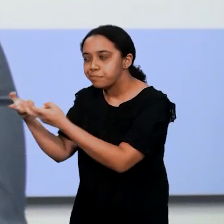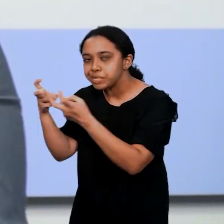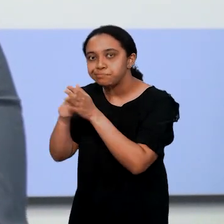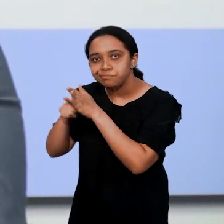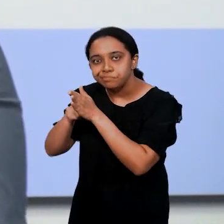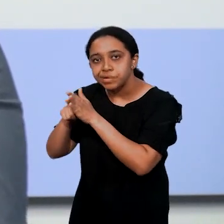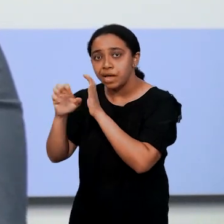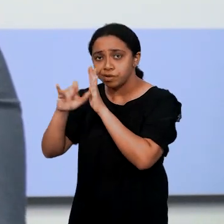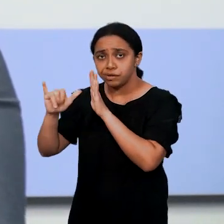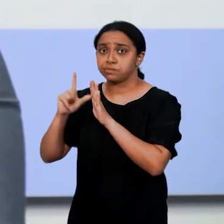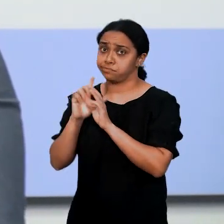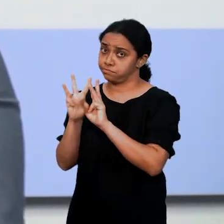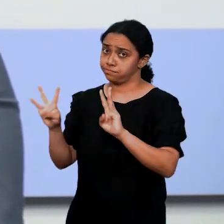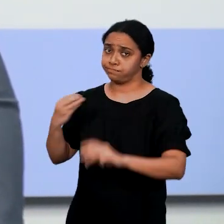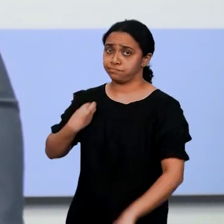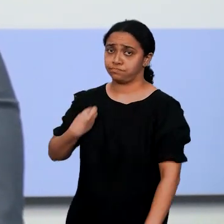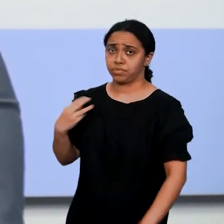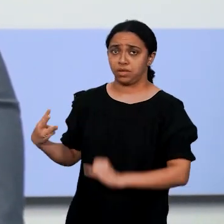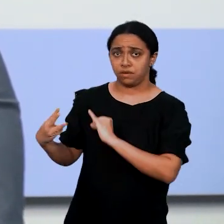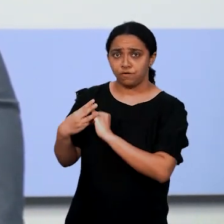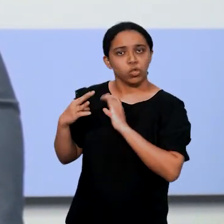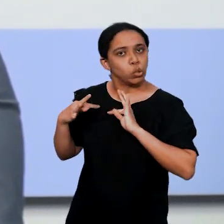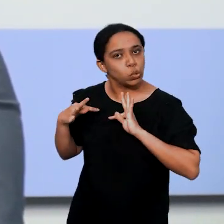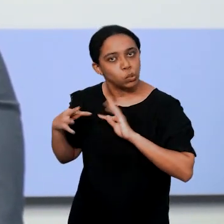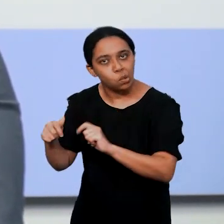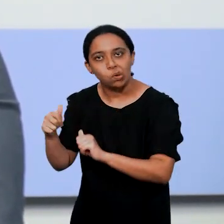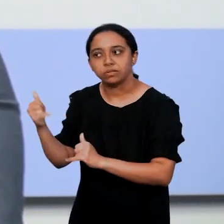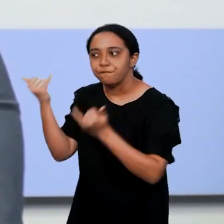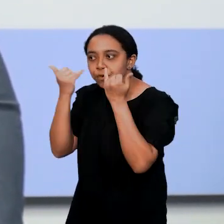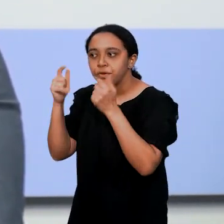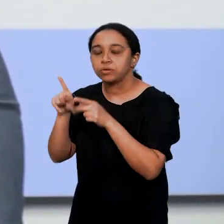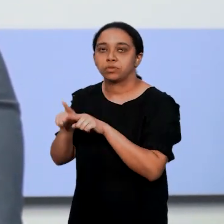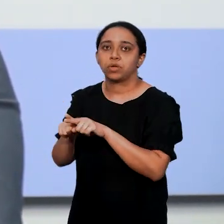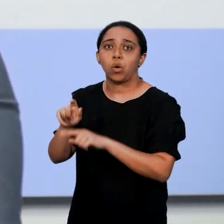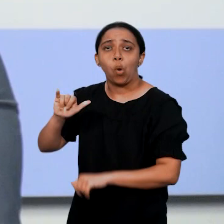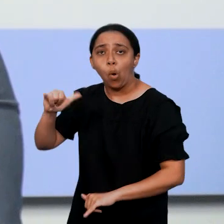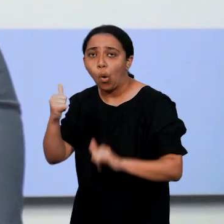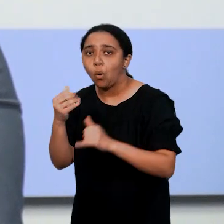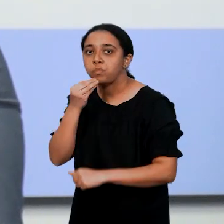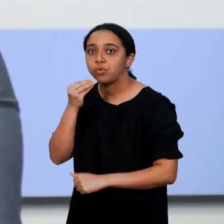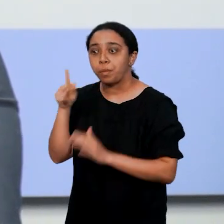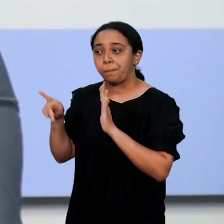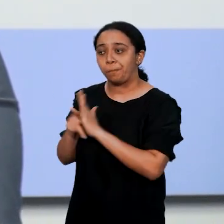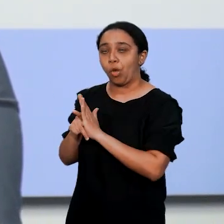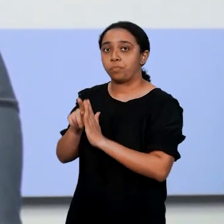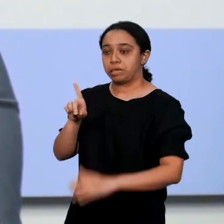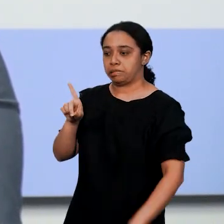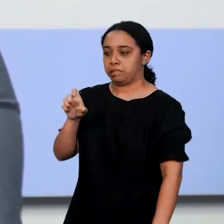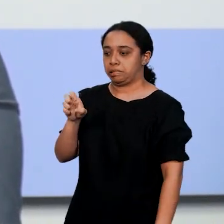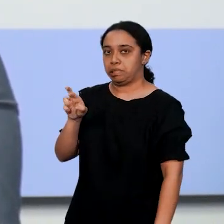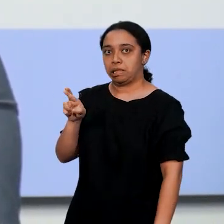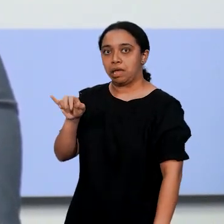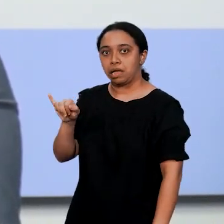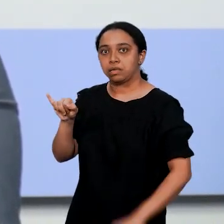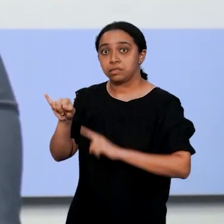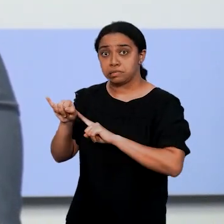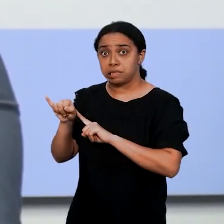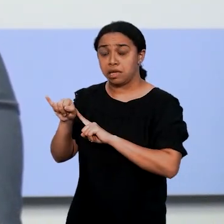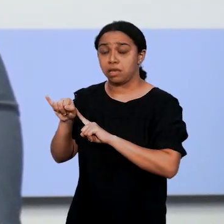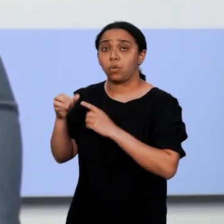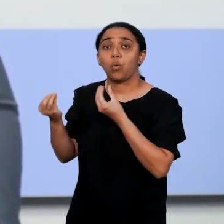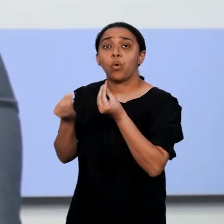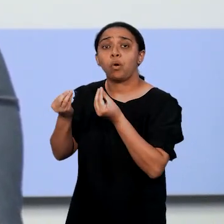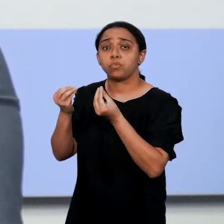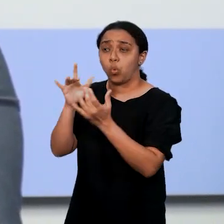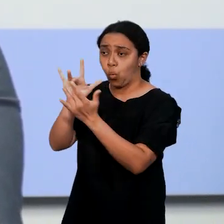captar esses editais. Estão no site do Instituto Federal do Maranhão, todas as oportunidades que passam pela Diretoria de Relações Internacionais. Tem